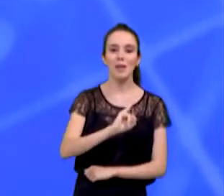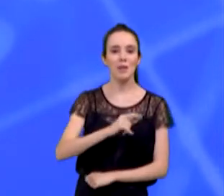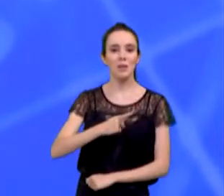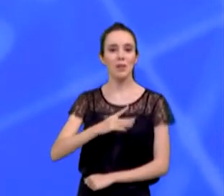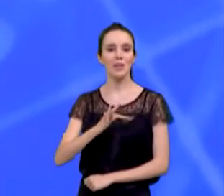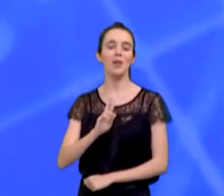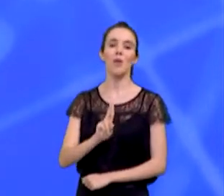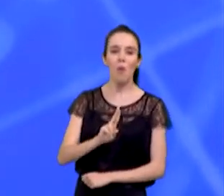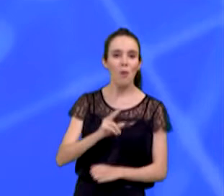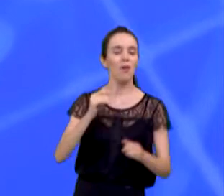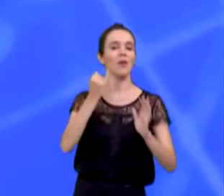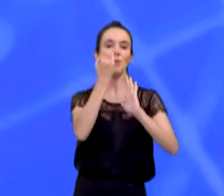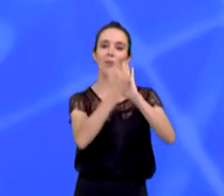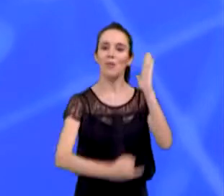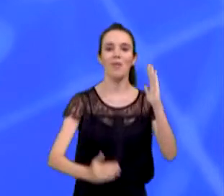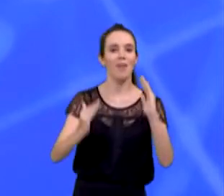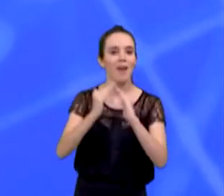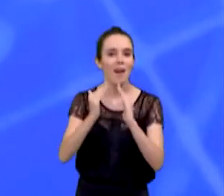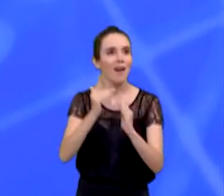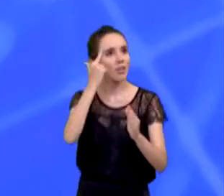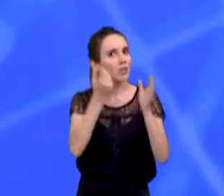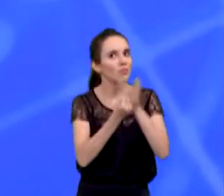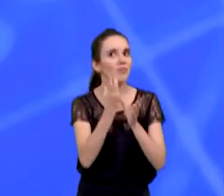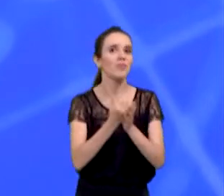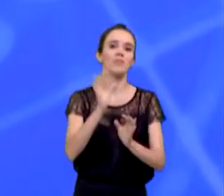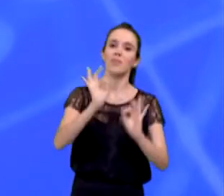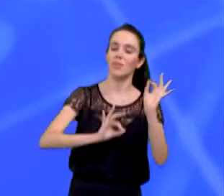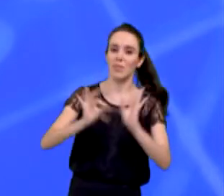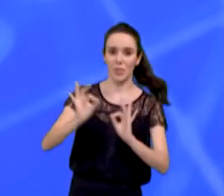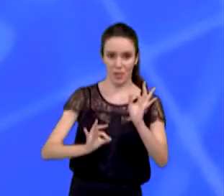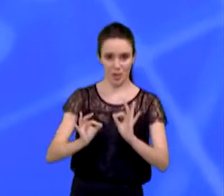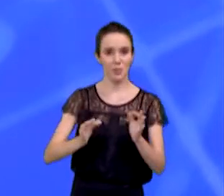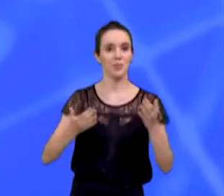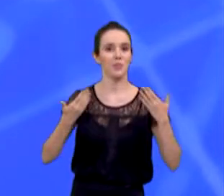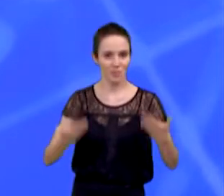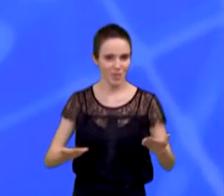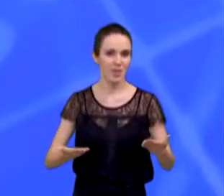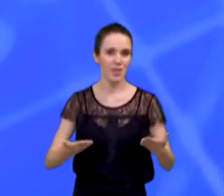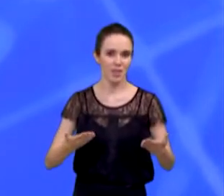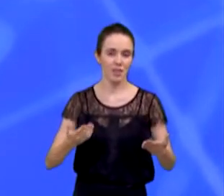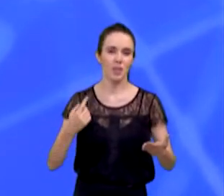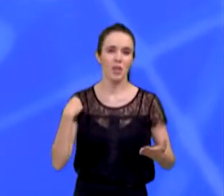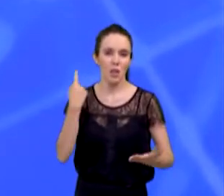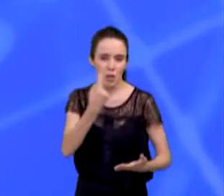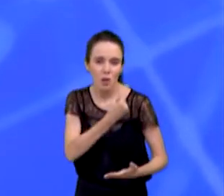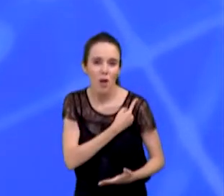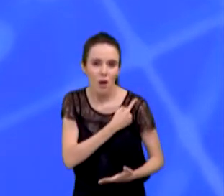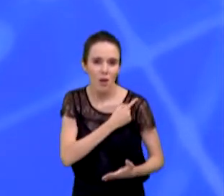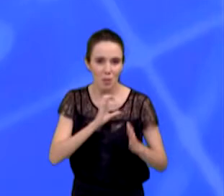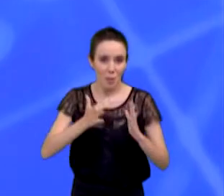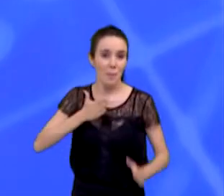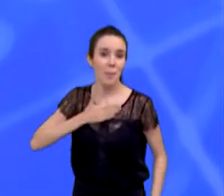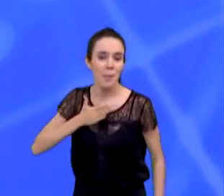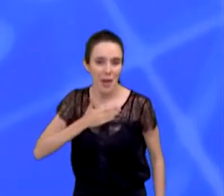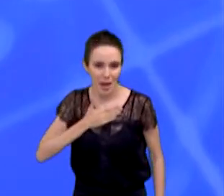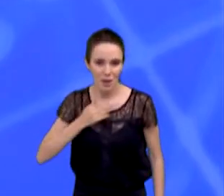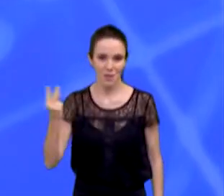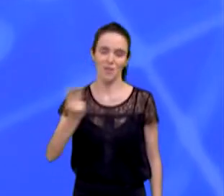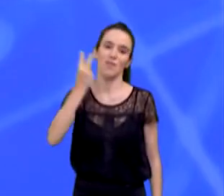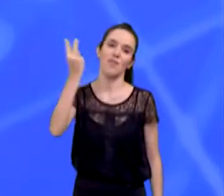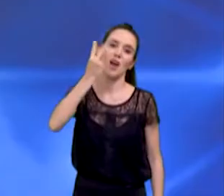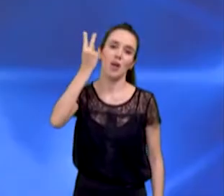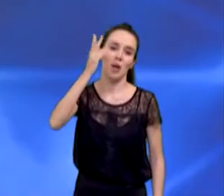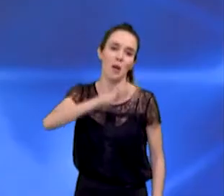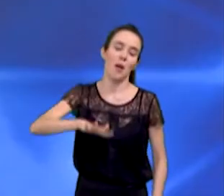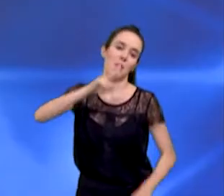áreas mais necessitadas. Então, no governo do PSB, as pessoas serão valorizadas e as pessoas mais necessitadas... Tempo